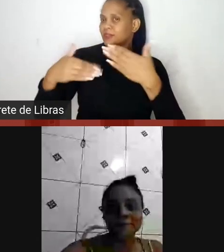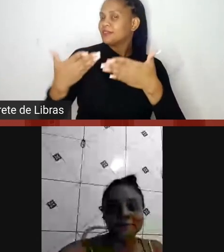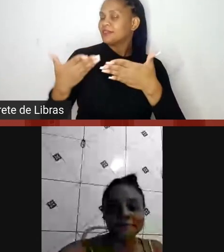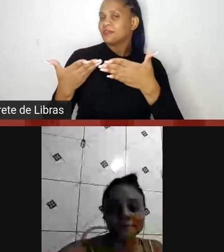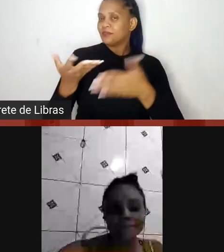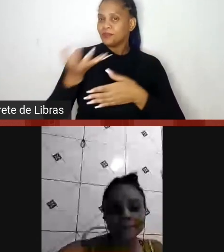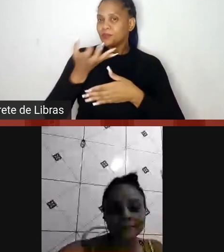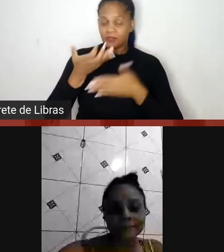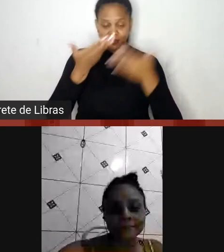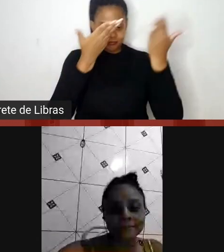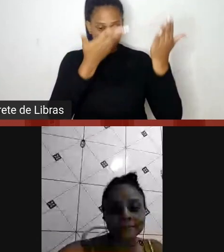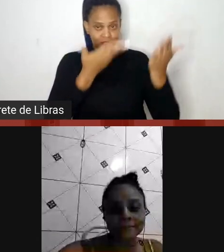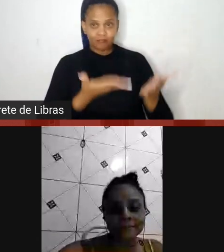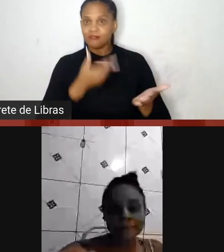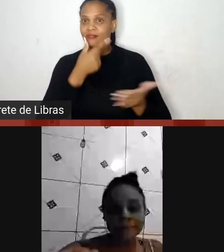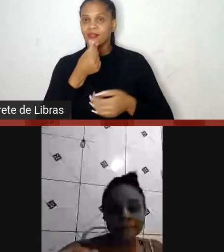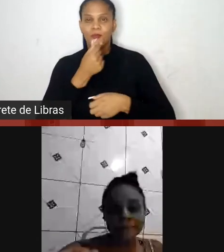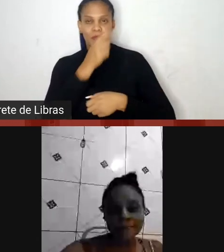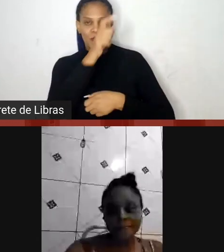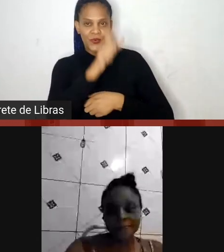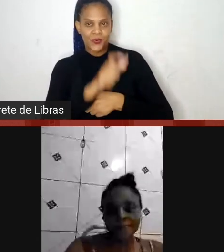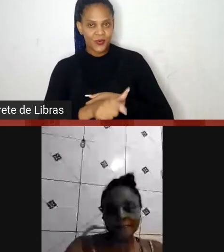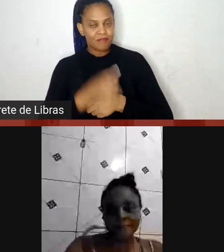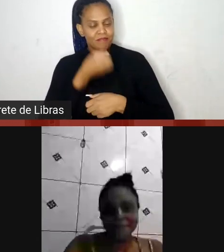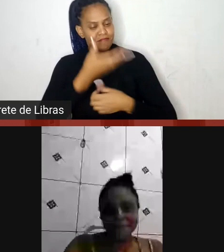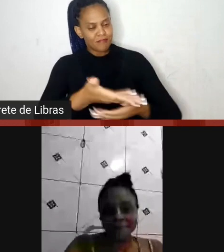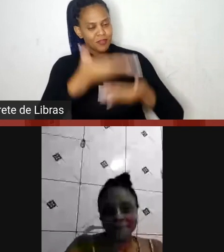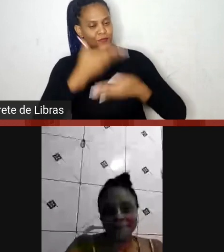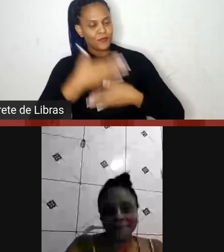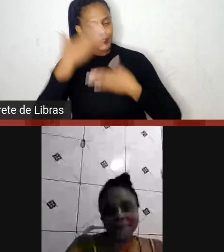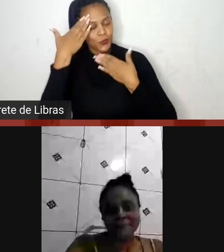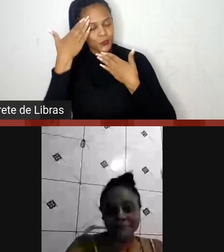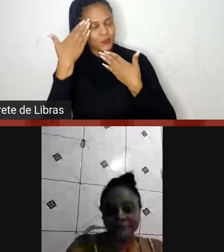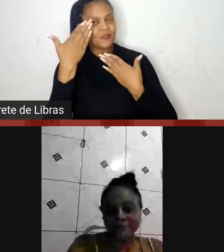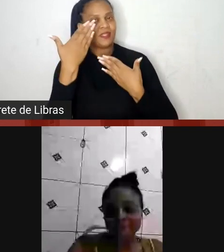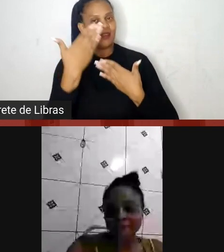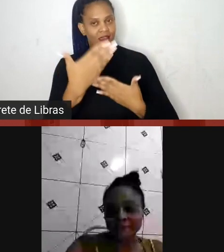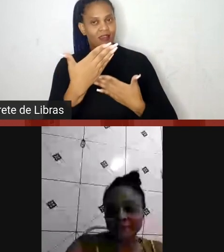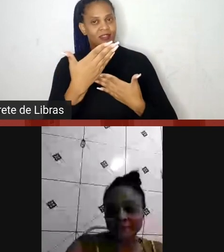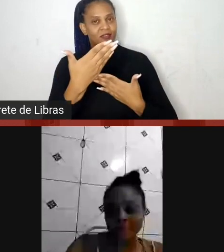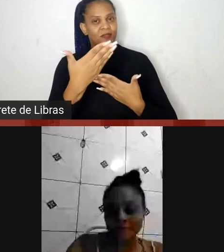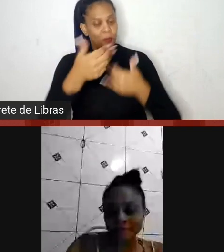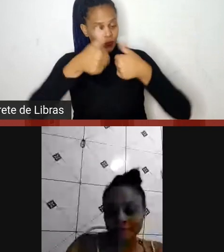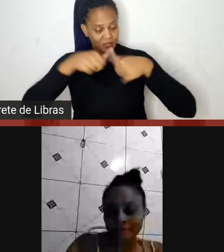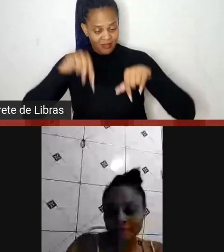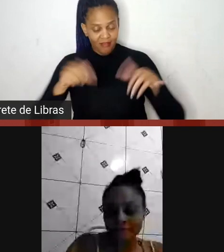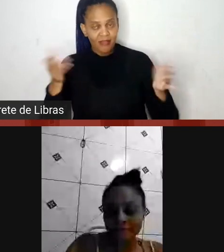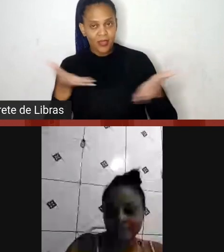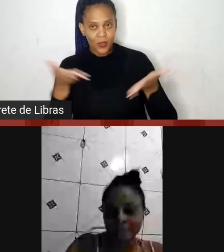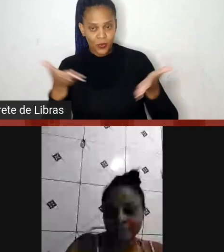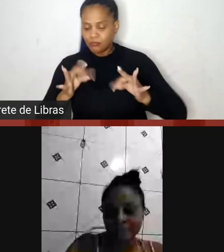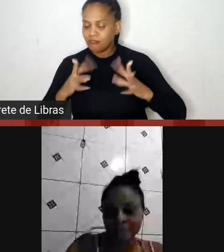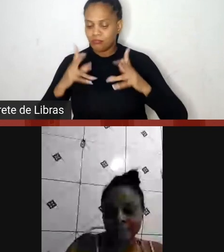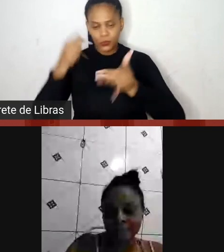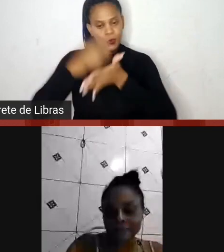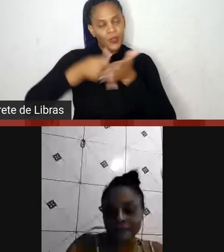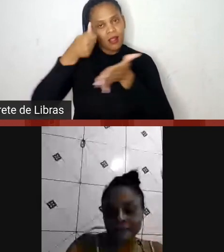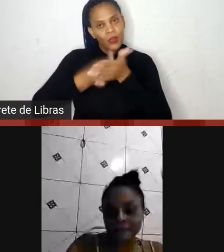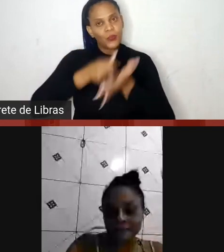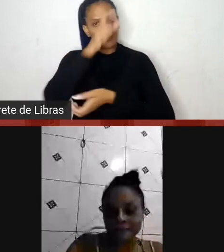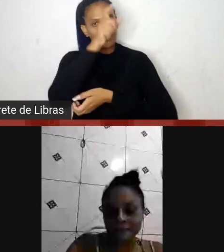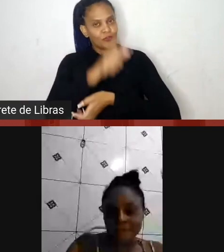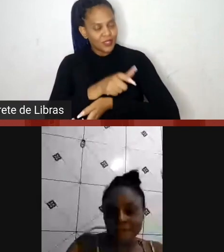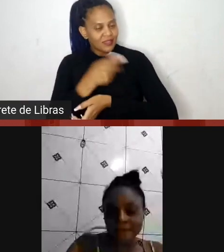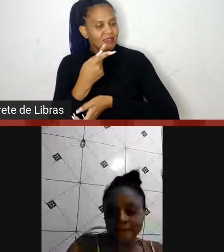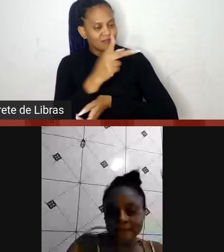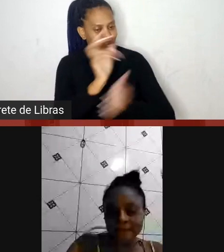fica à vontade, Rafael, seja bem-vindo, obrigado pela participação, e por toda a luta que você e toda essa turma